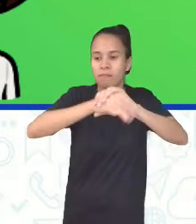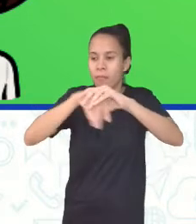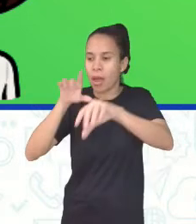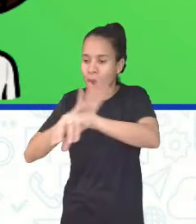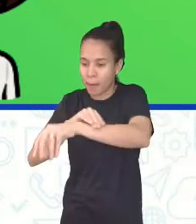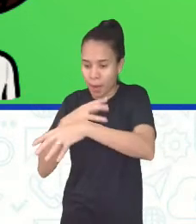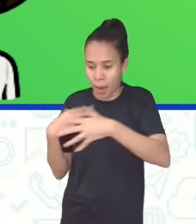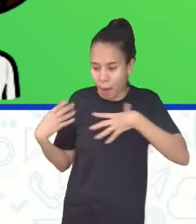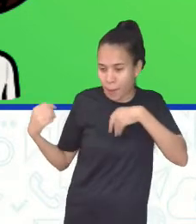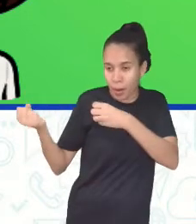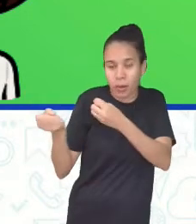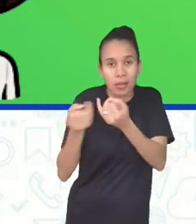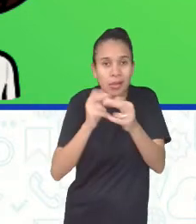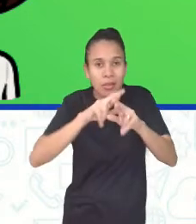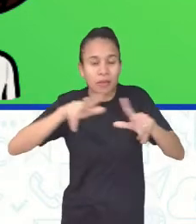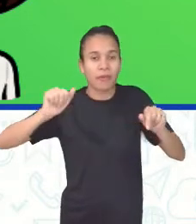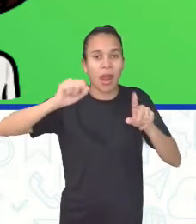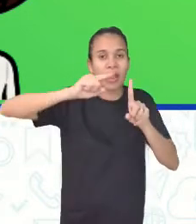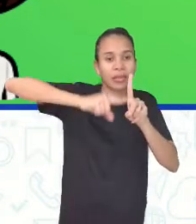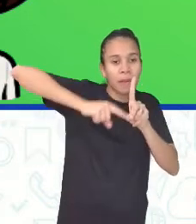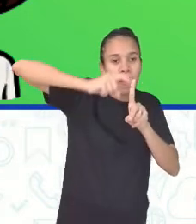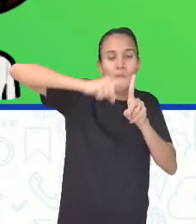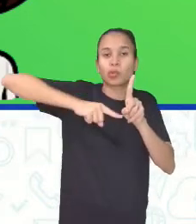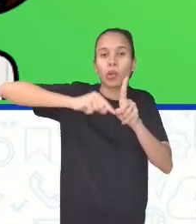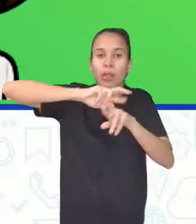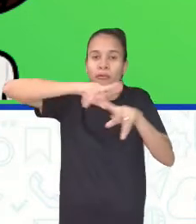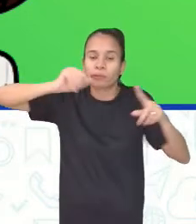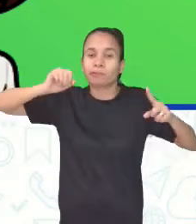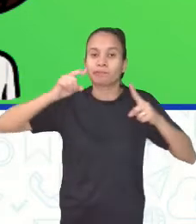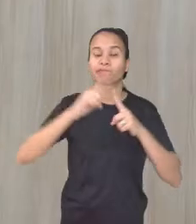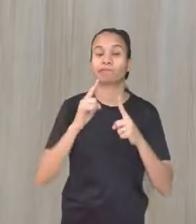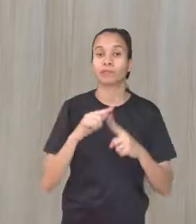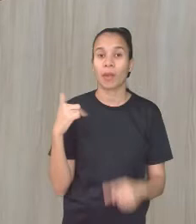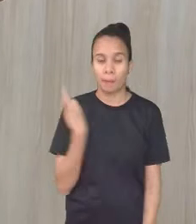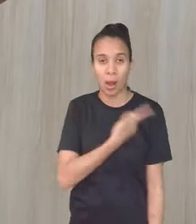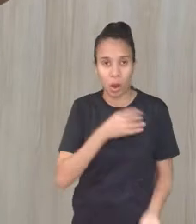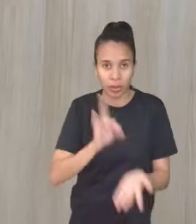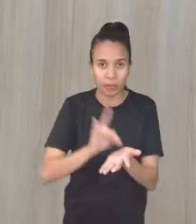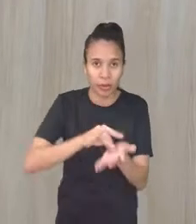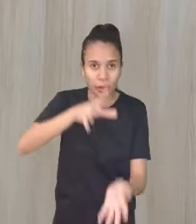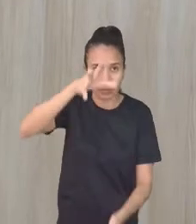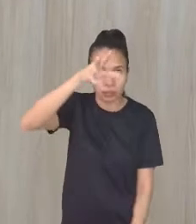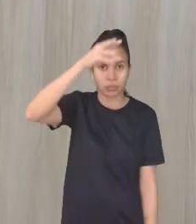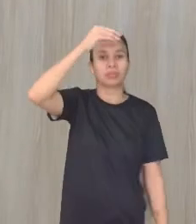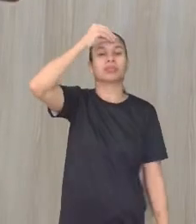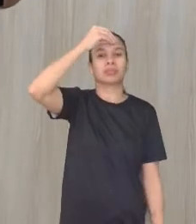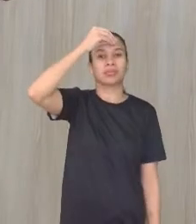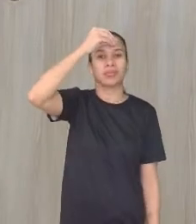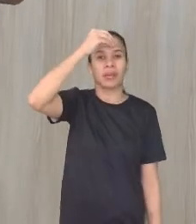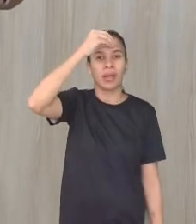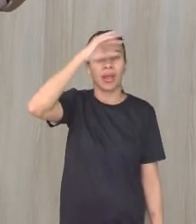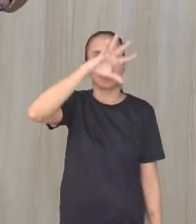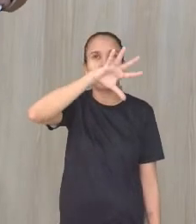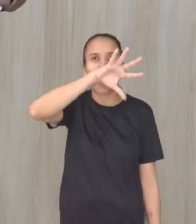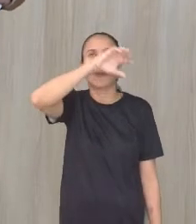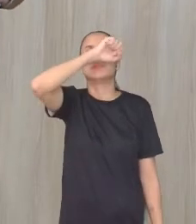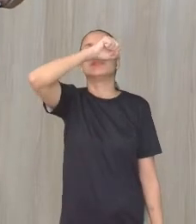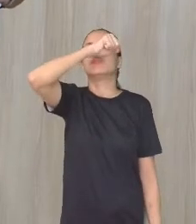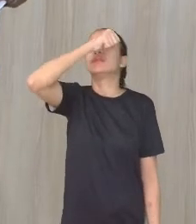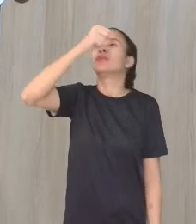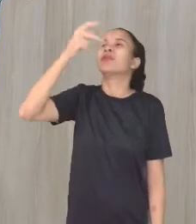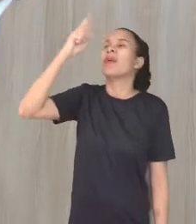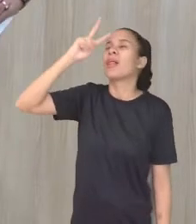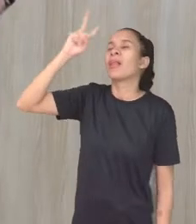de texturas diferentes, temperaturas diferentes. Mas aquilo que a gente vai armazenar é o que a gente acha que é significativo para a gente.